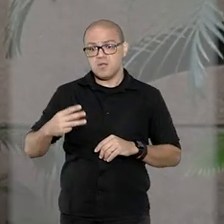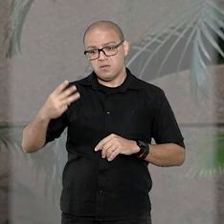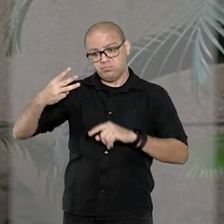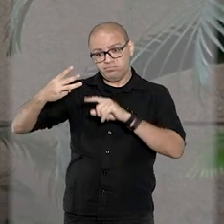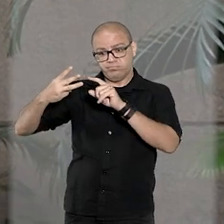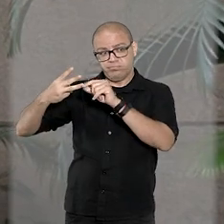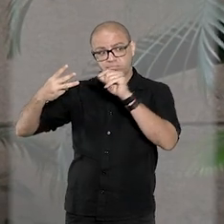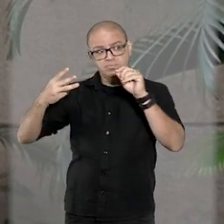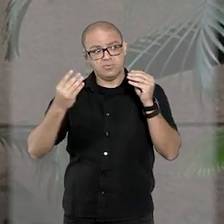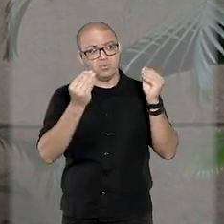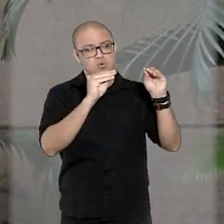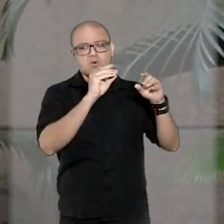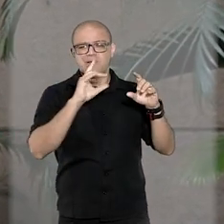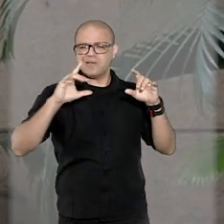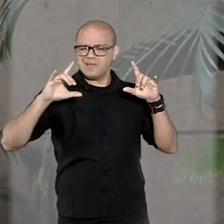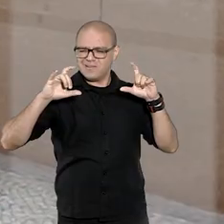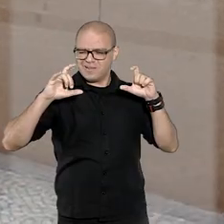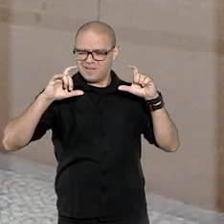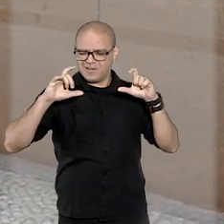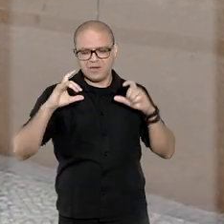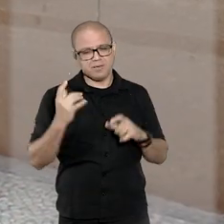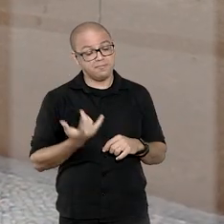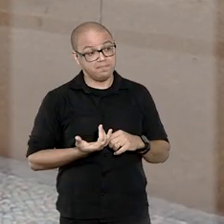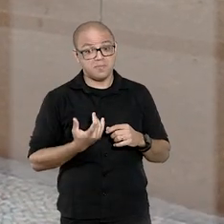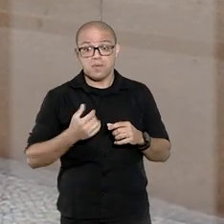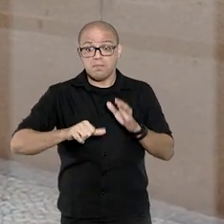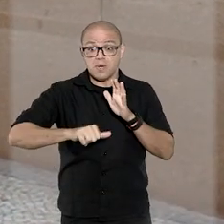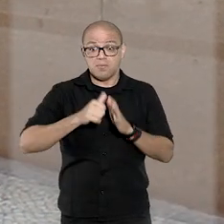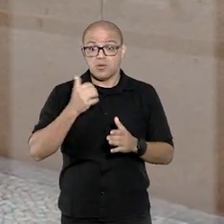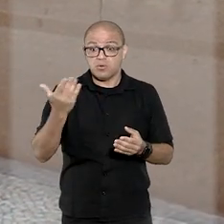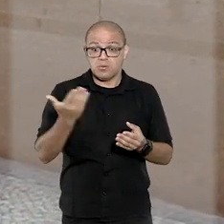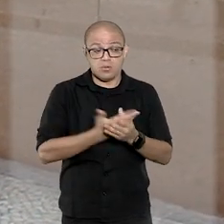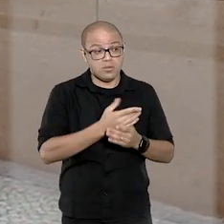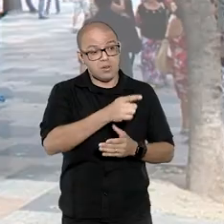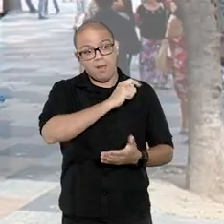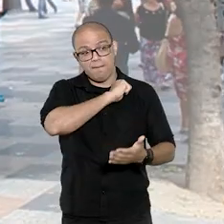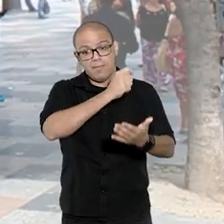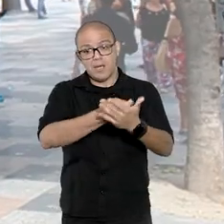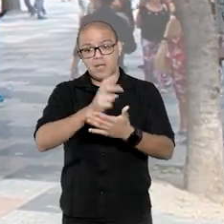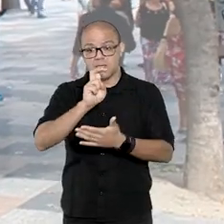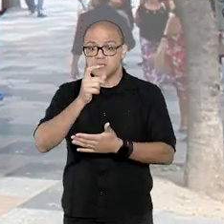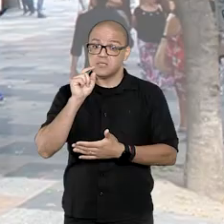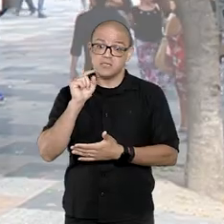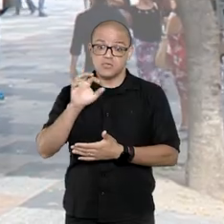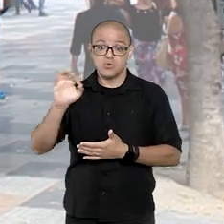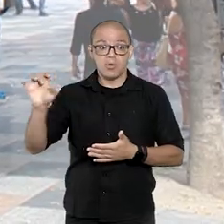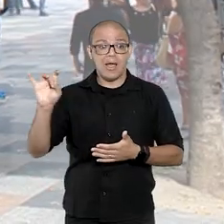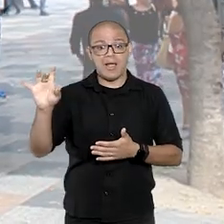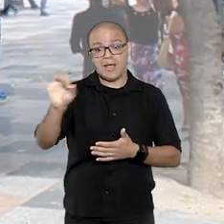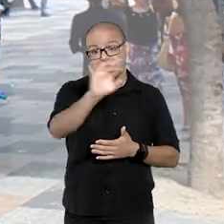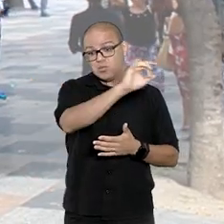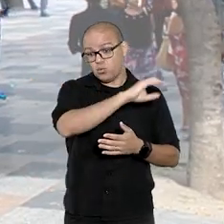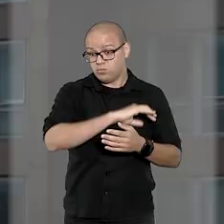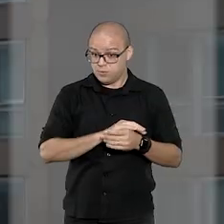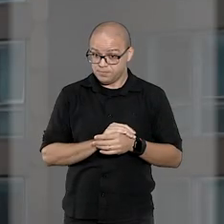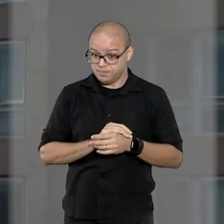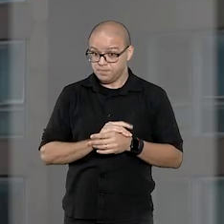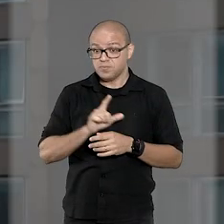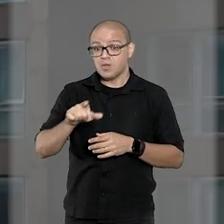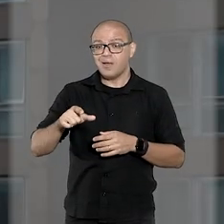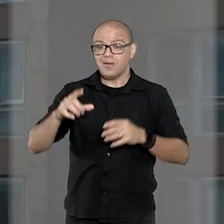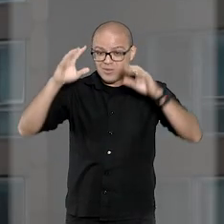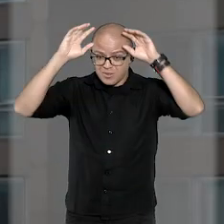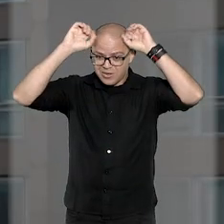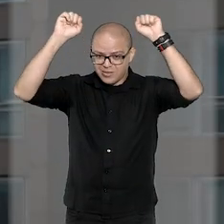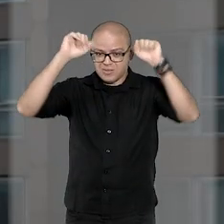Buarque no Instagram. Em primeira instância, ele foi condenado a pagar R$ 5 mil para cada uma das vítimas. O Tribunal de